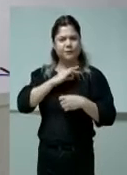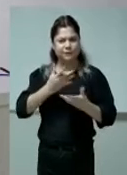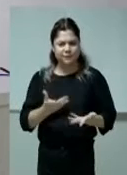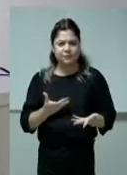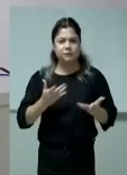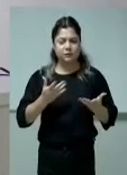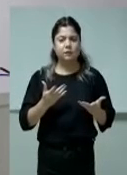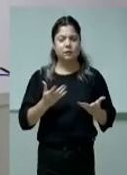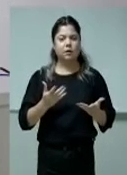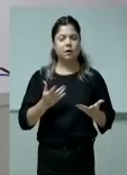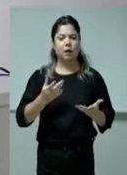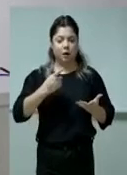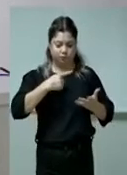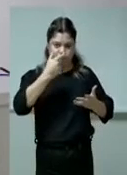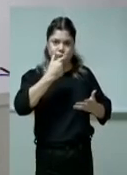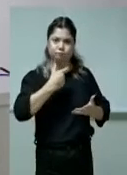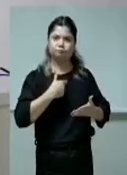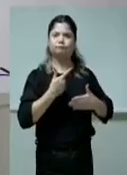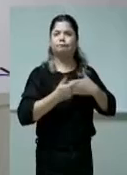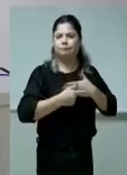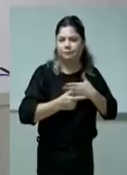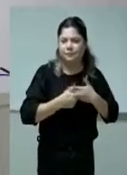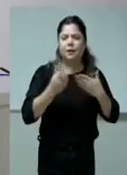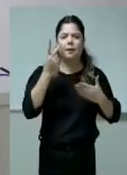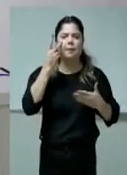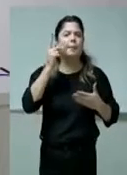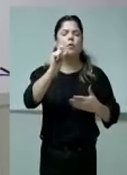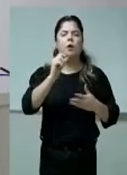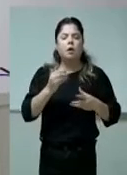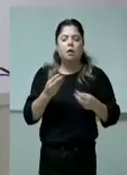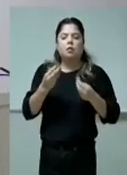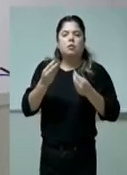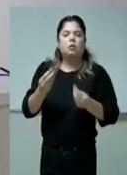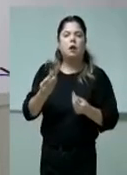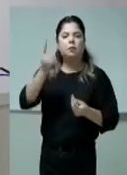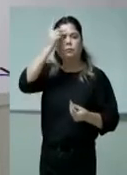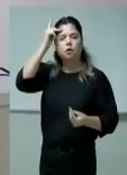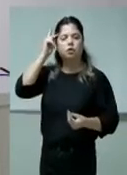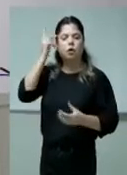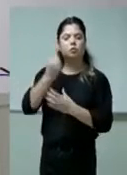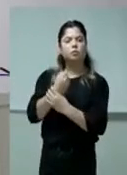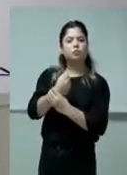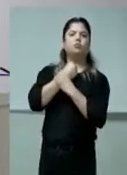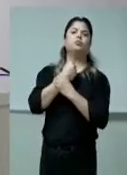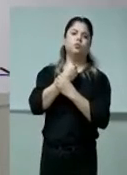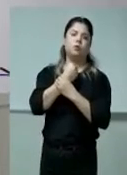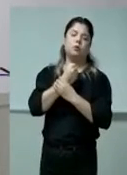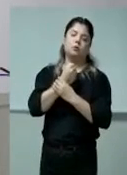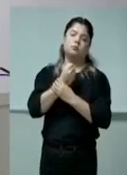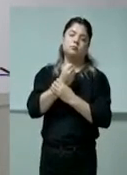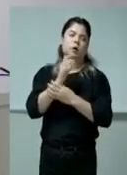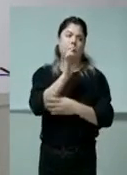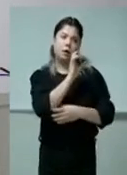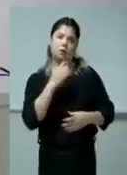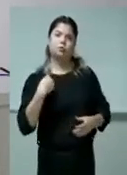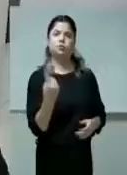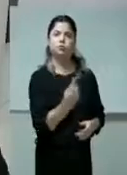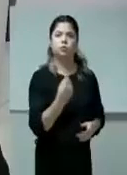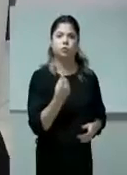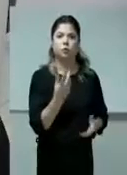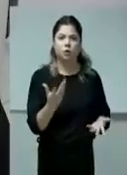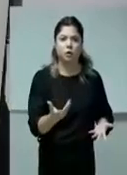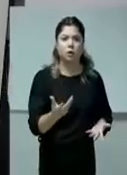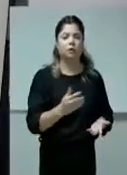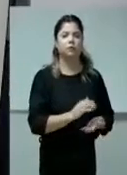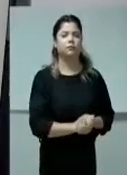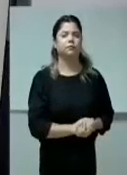têm para dar maior tranquilidade à sociedade de Linhares, inclusive cada um de nós. Muito obrigado, presidente. Pois não, Matinho, tem